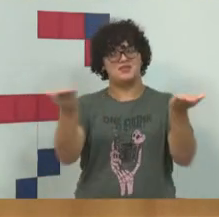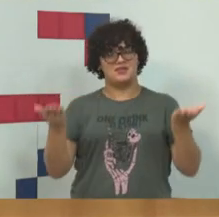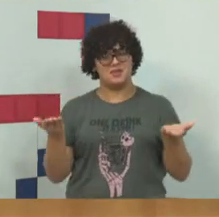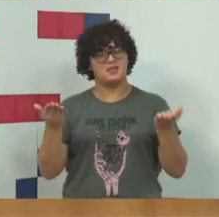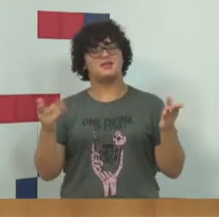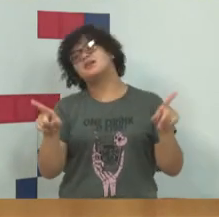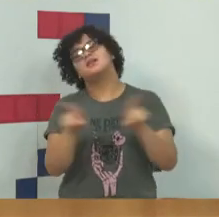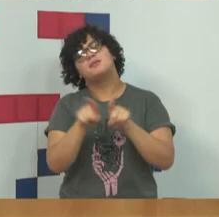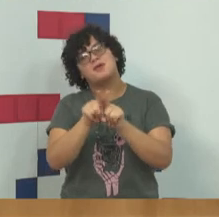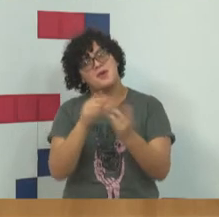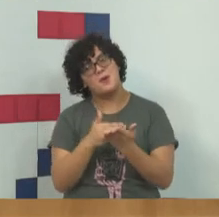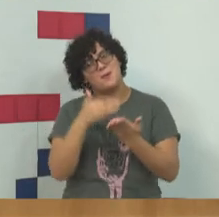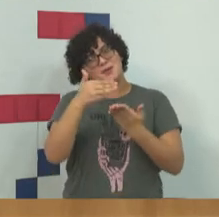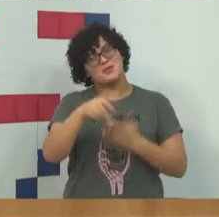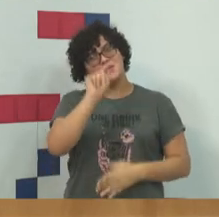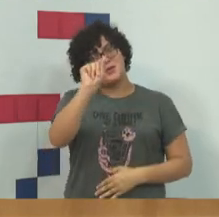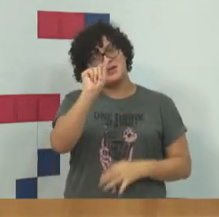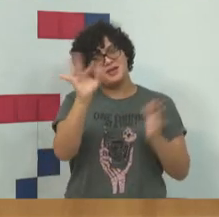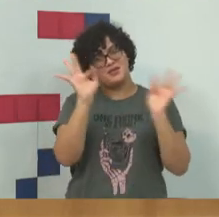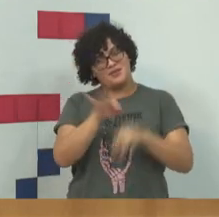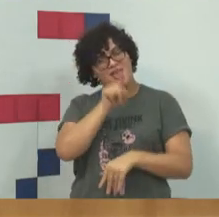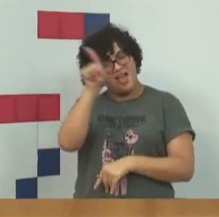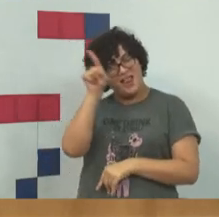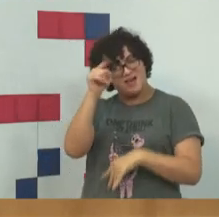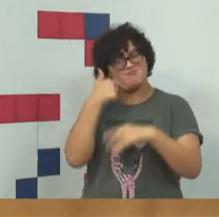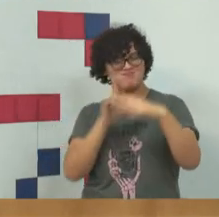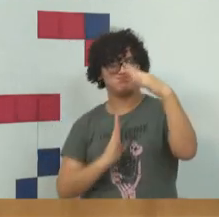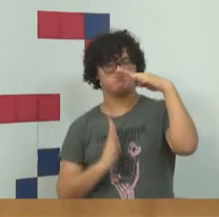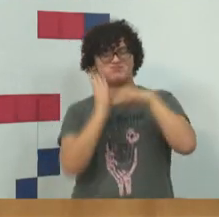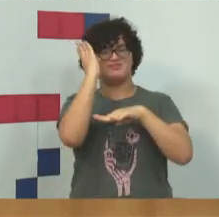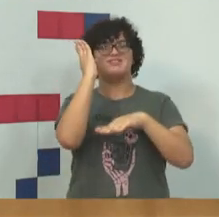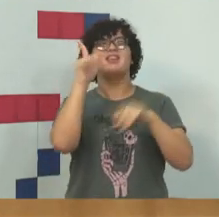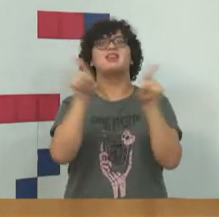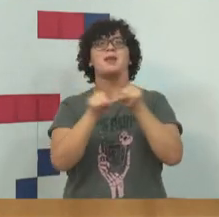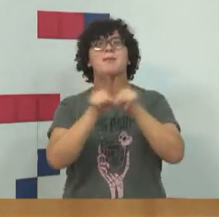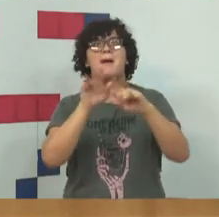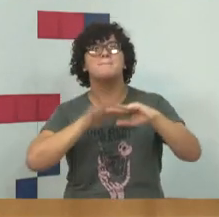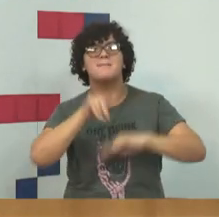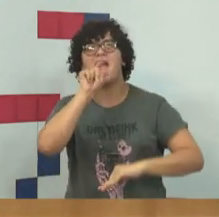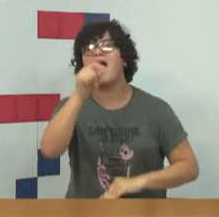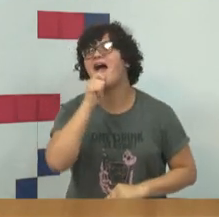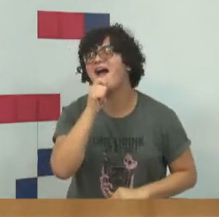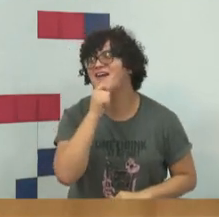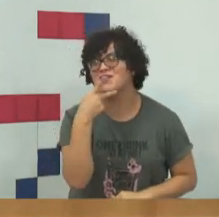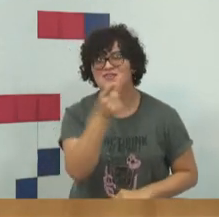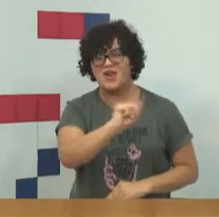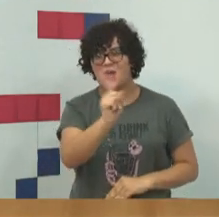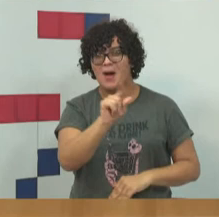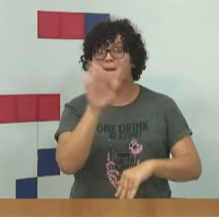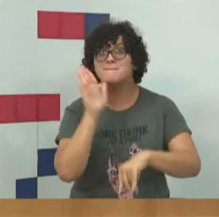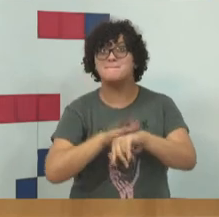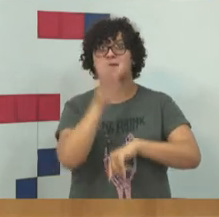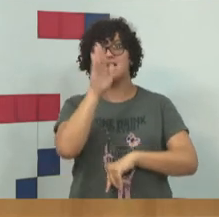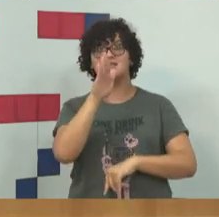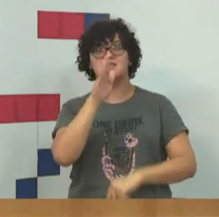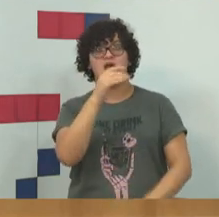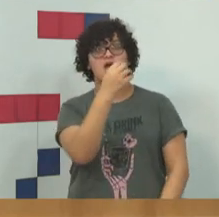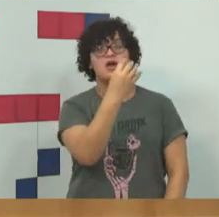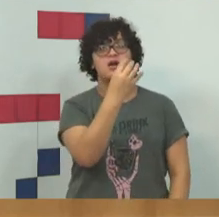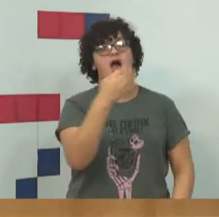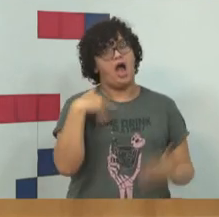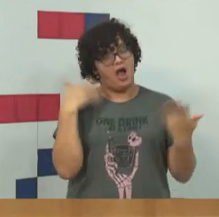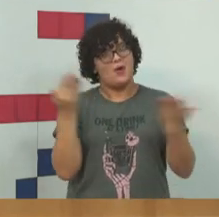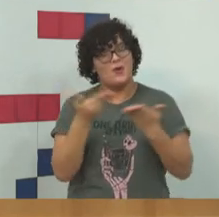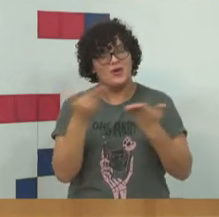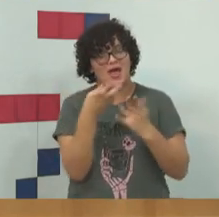acompanhado do começo ao fim, a audiência lá em cima. Mas, eu não revelei, mas foram mais de 400, até